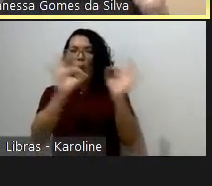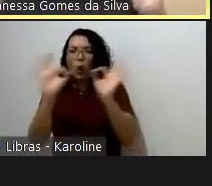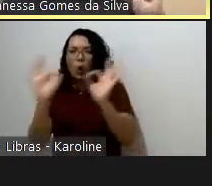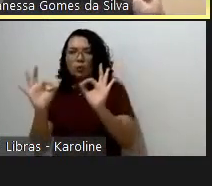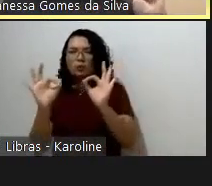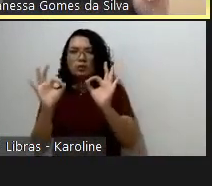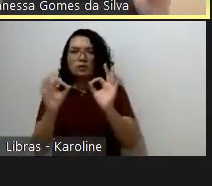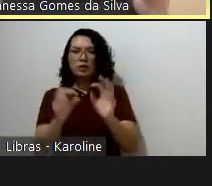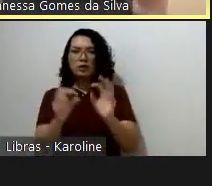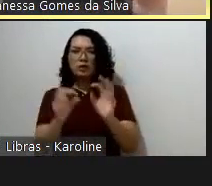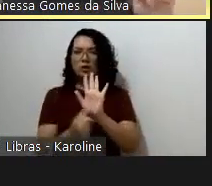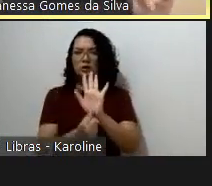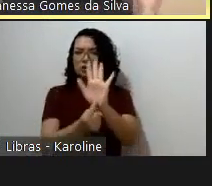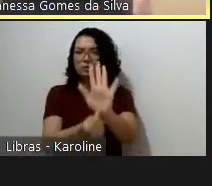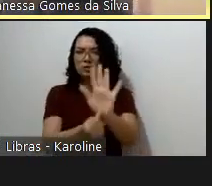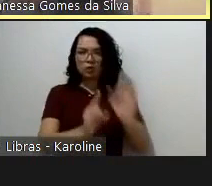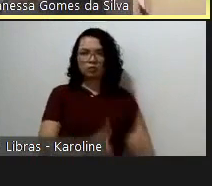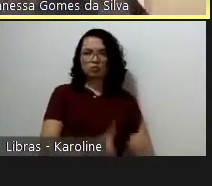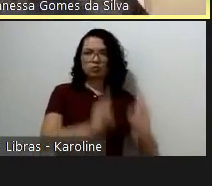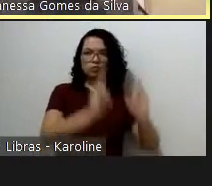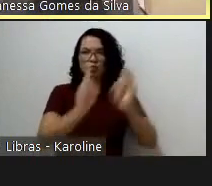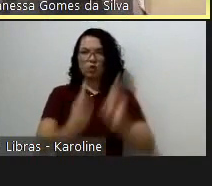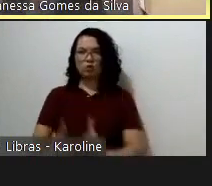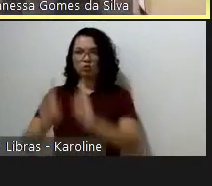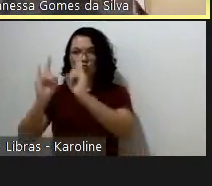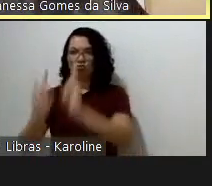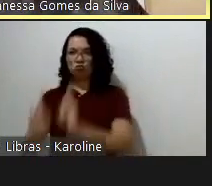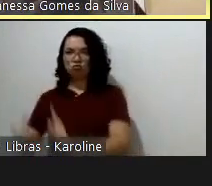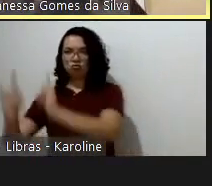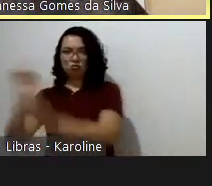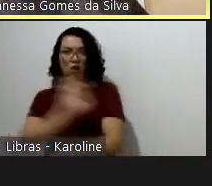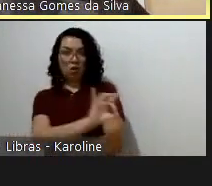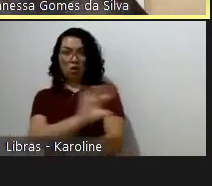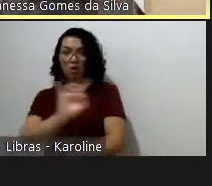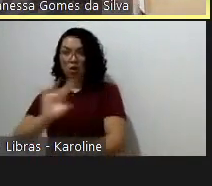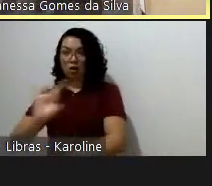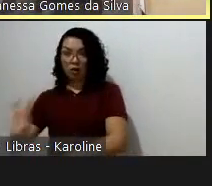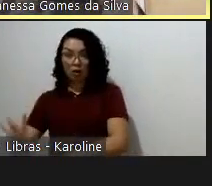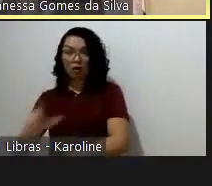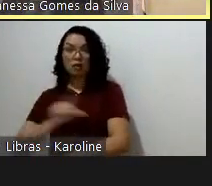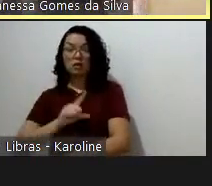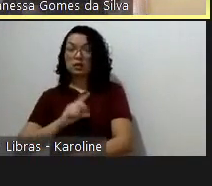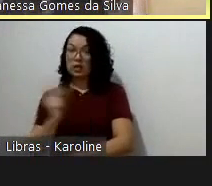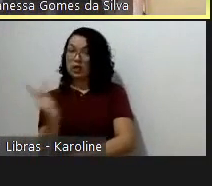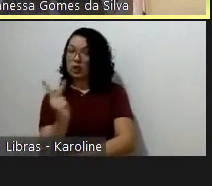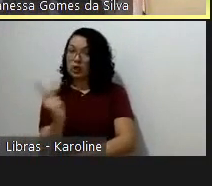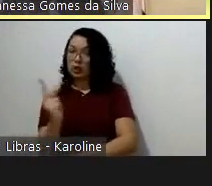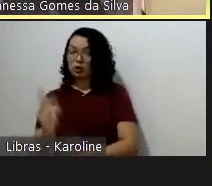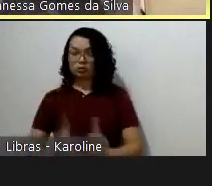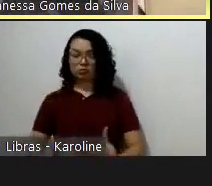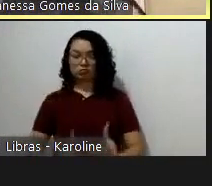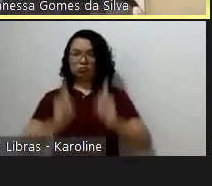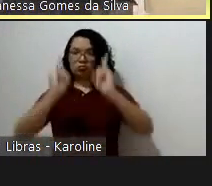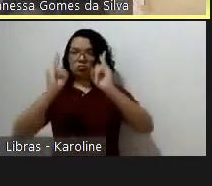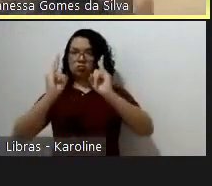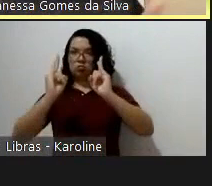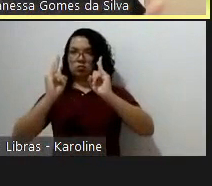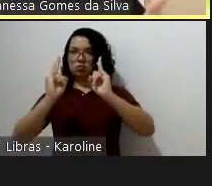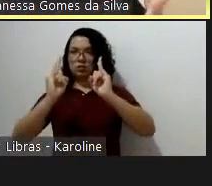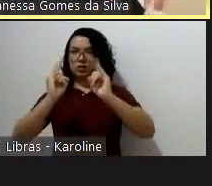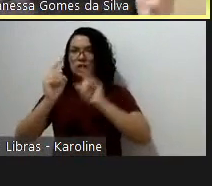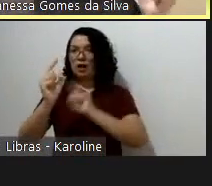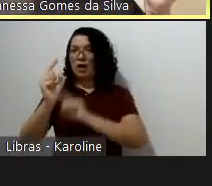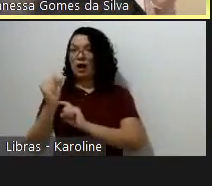edifícios retrofitados na Holanda, vejam, cada edifício tem dois pares, tem um par de colunas, a da direita vai trazer os impactos